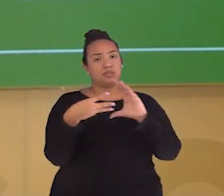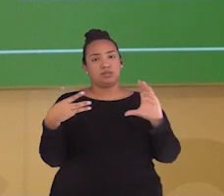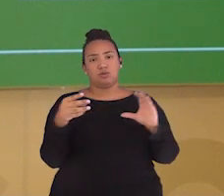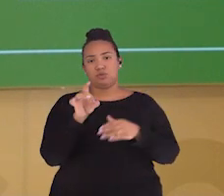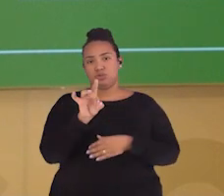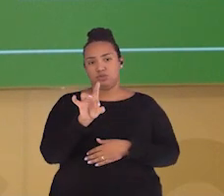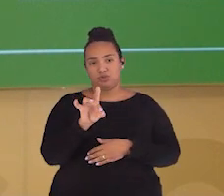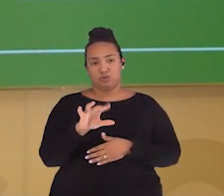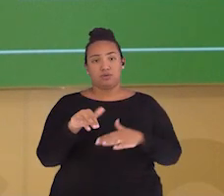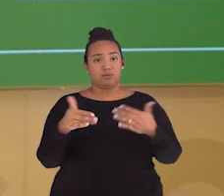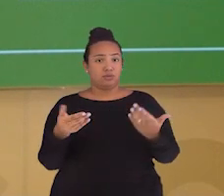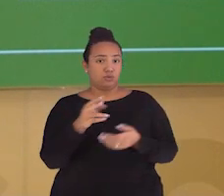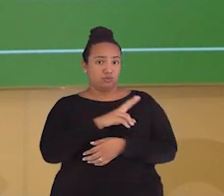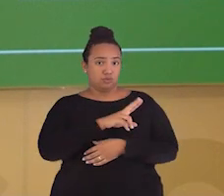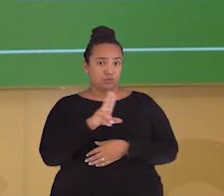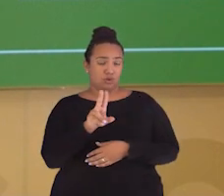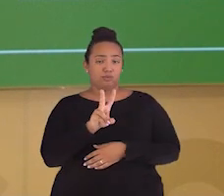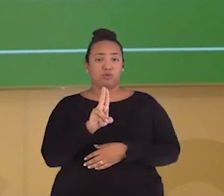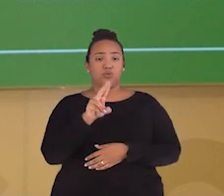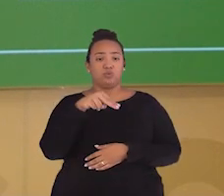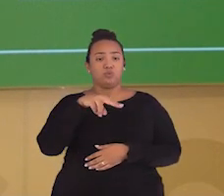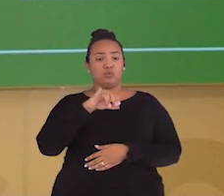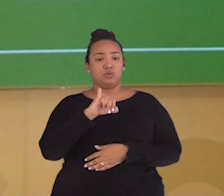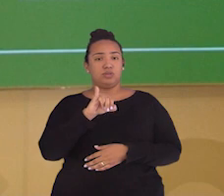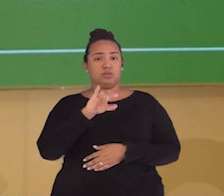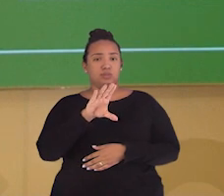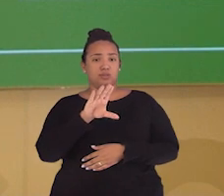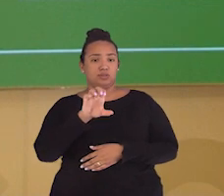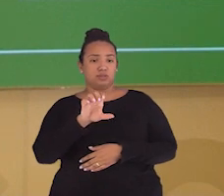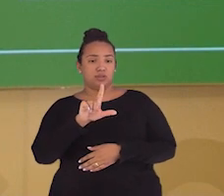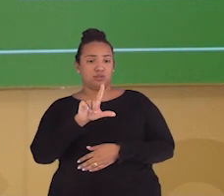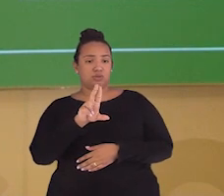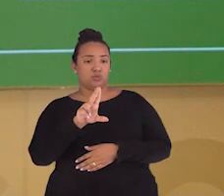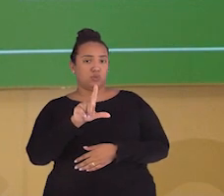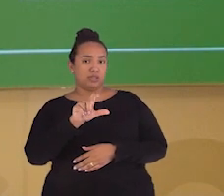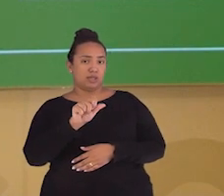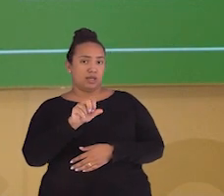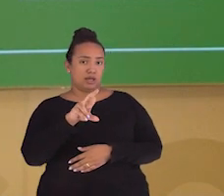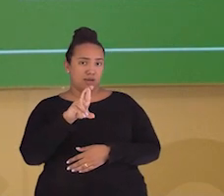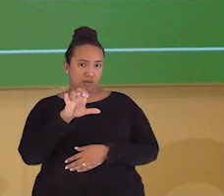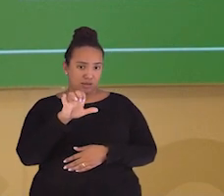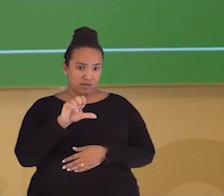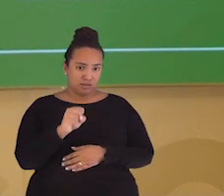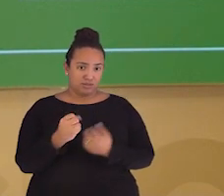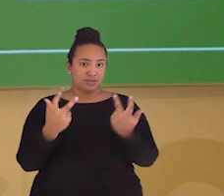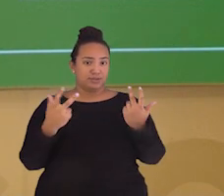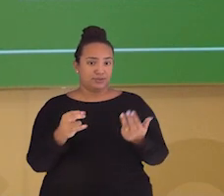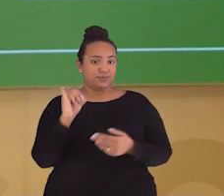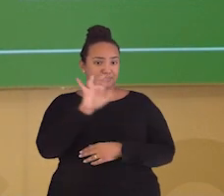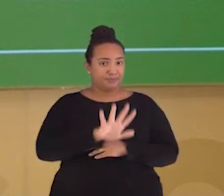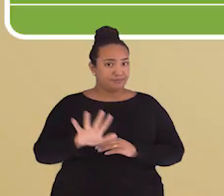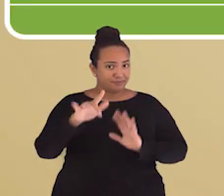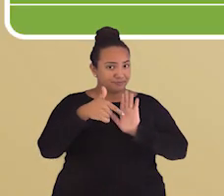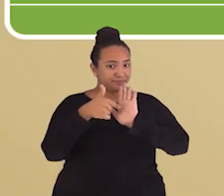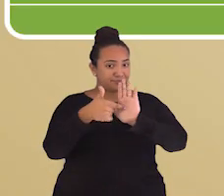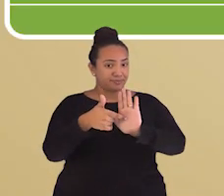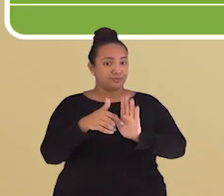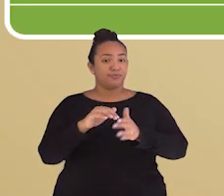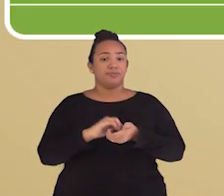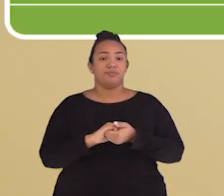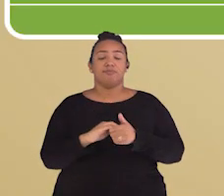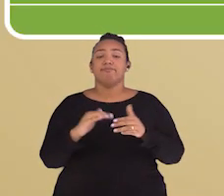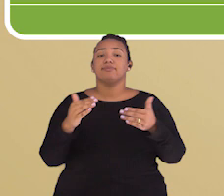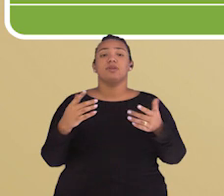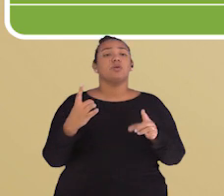única célula. Por isso, são chamados de seres unicelulares, como vocês podem ver aqui na tela. Eles podem